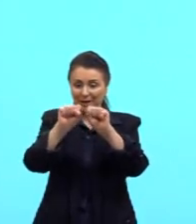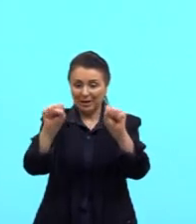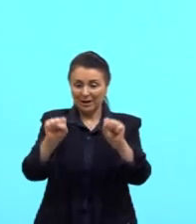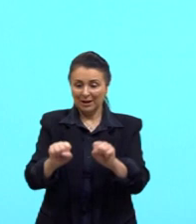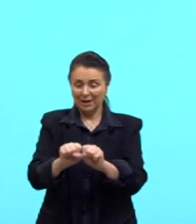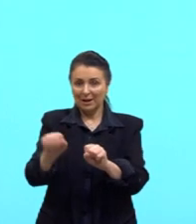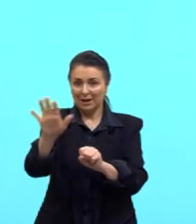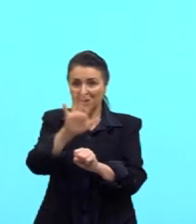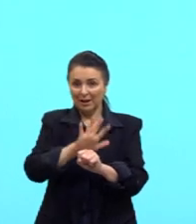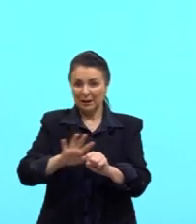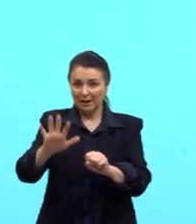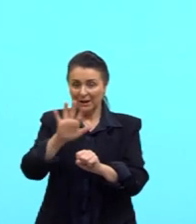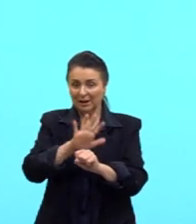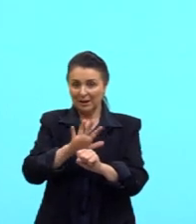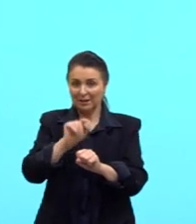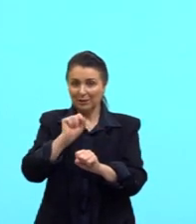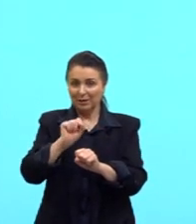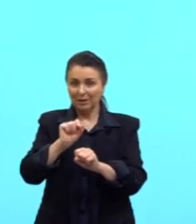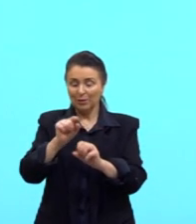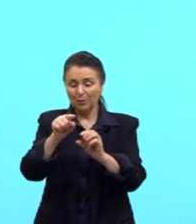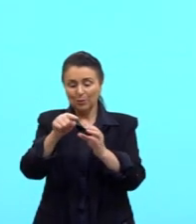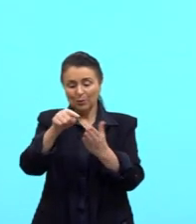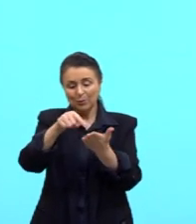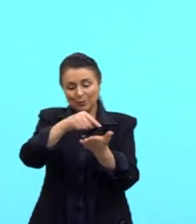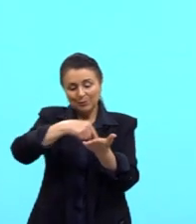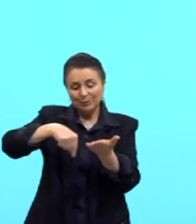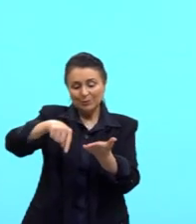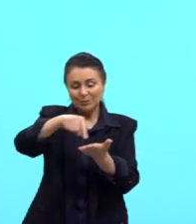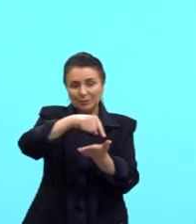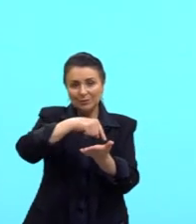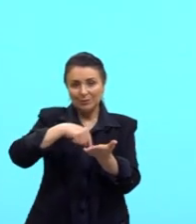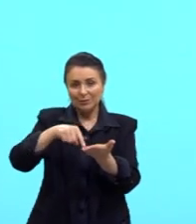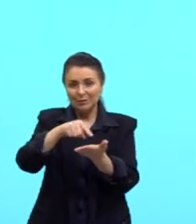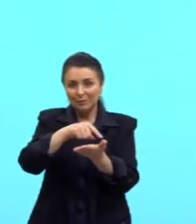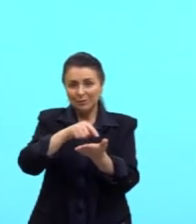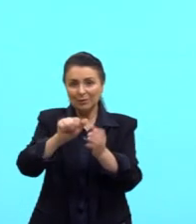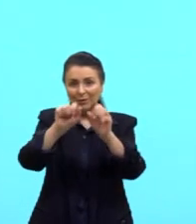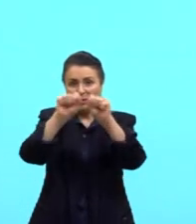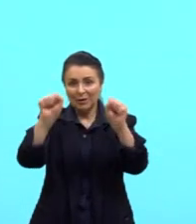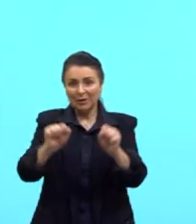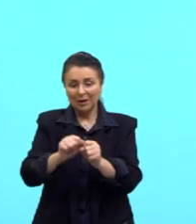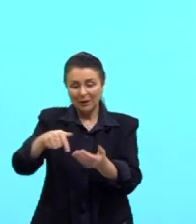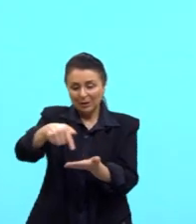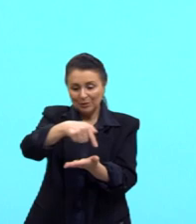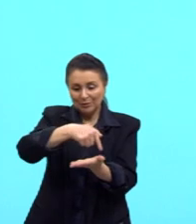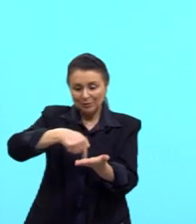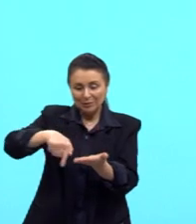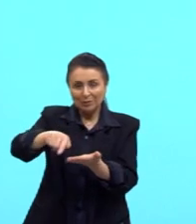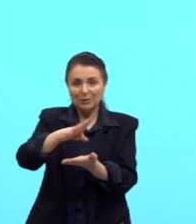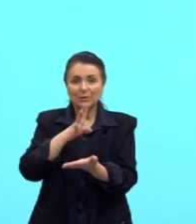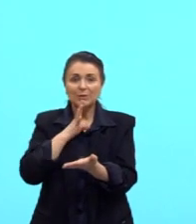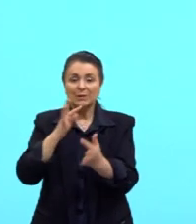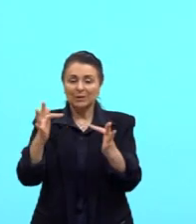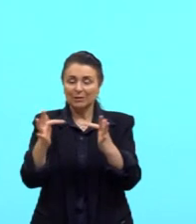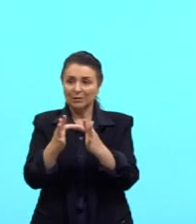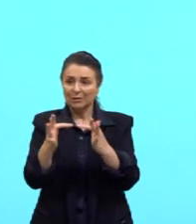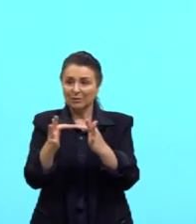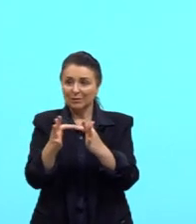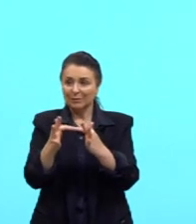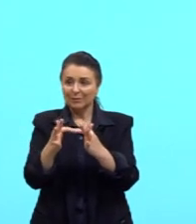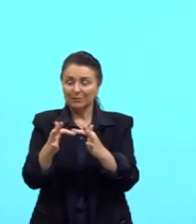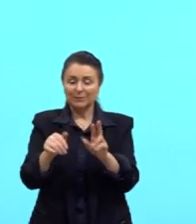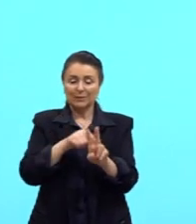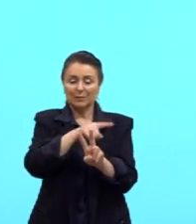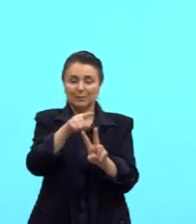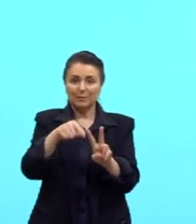nós temos seria o formato de um círculo. Então, nós buscamos a área do círculo que nós conhecemos a fórmula, né? Pi